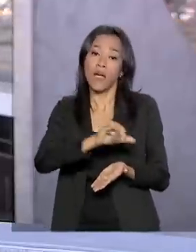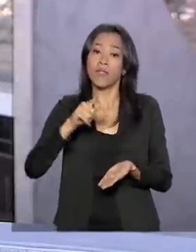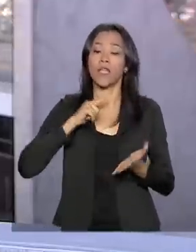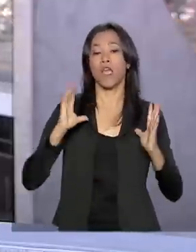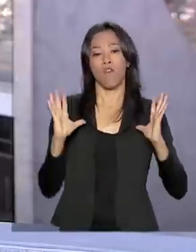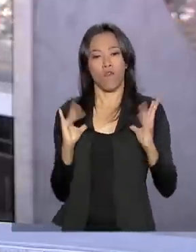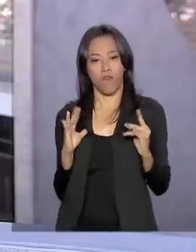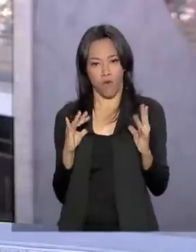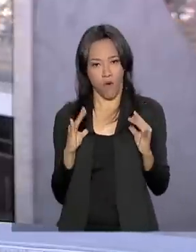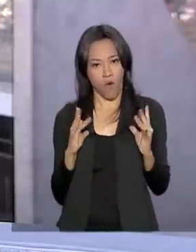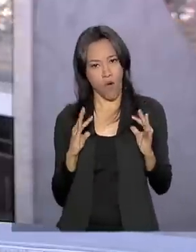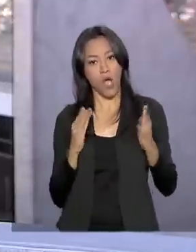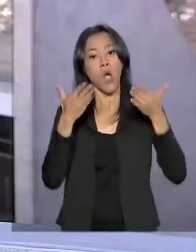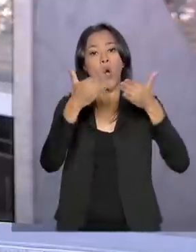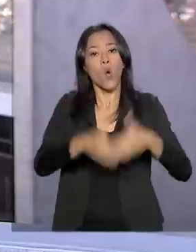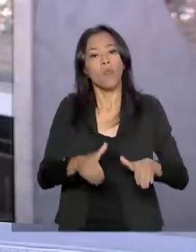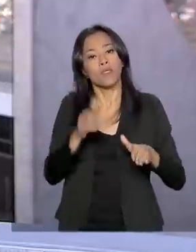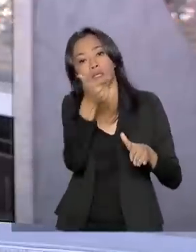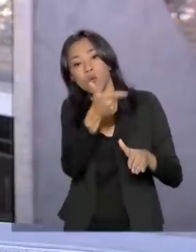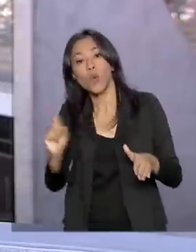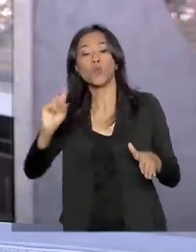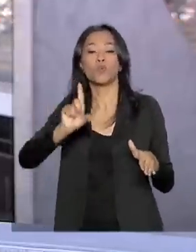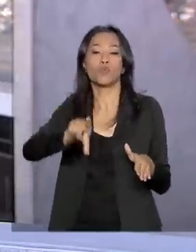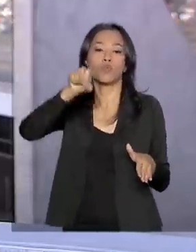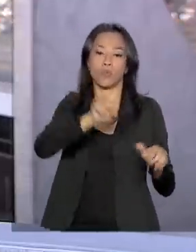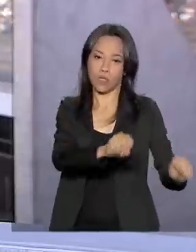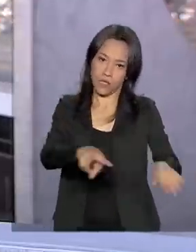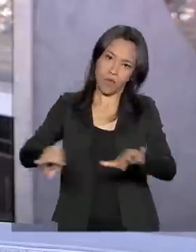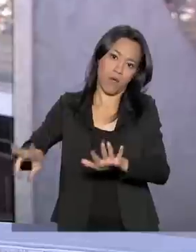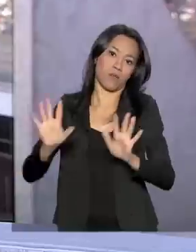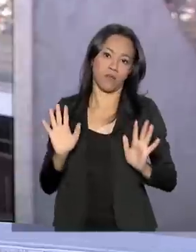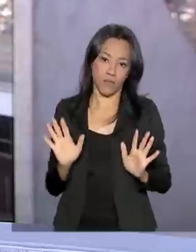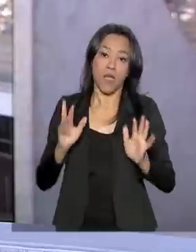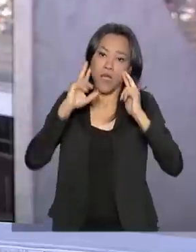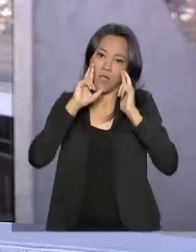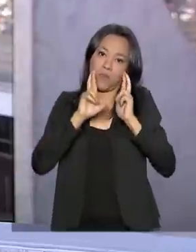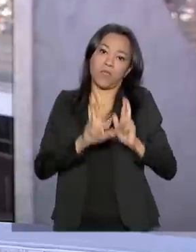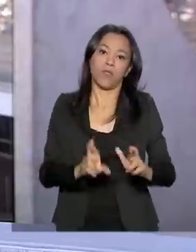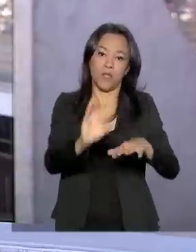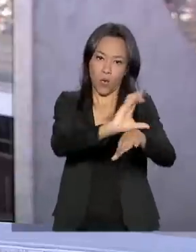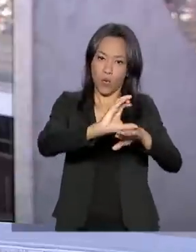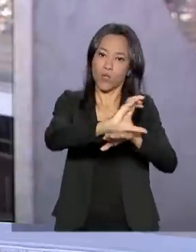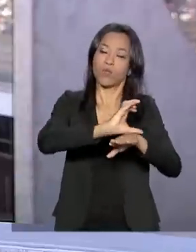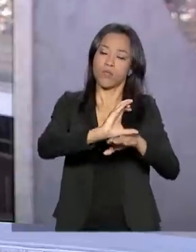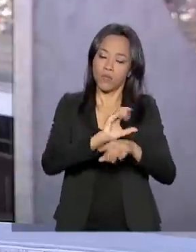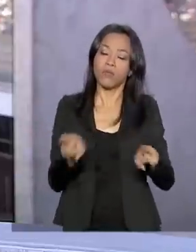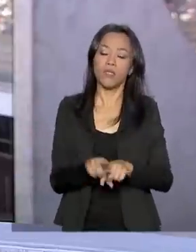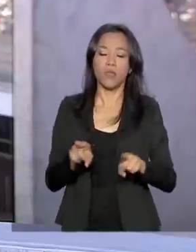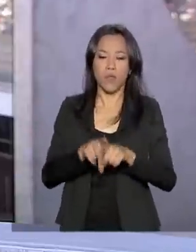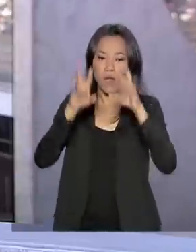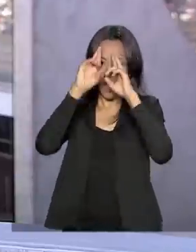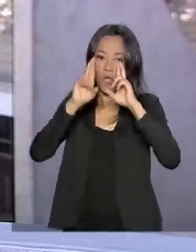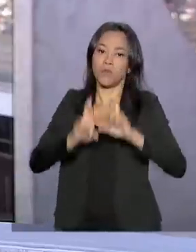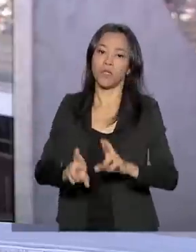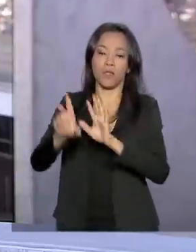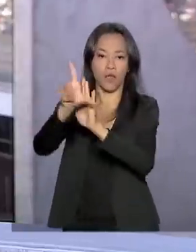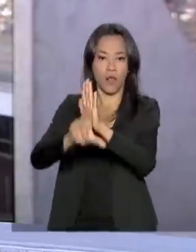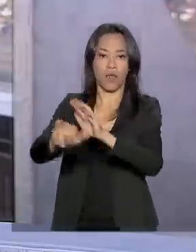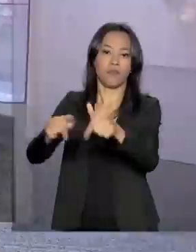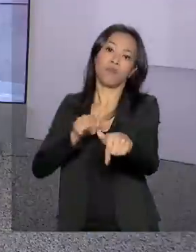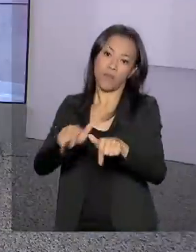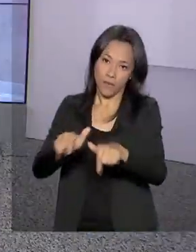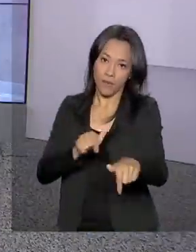compensadas em outros dias da semana, respeitando a constituição e a consolidação das leis do trabalho.